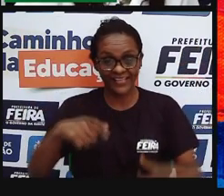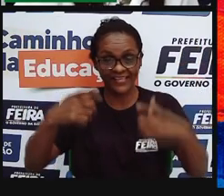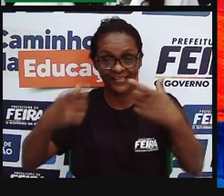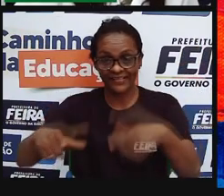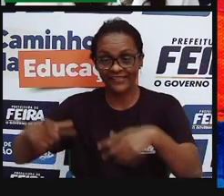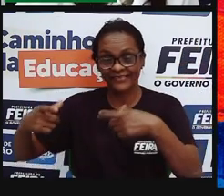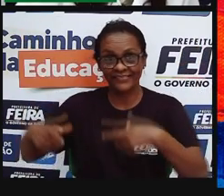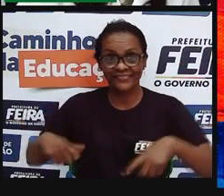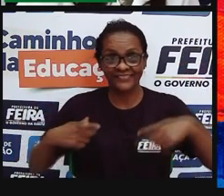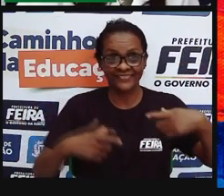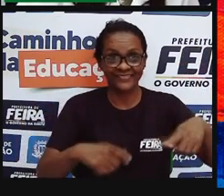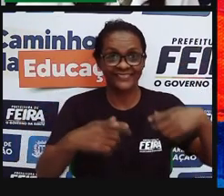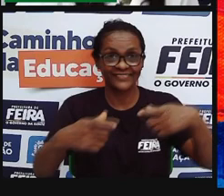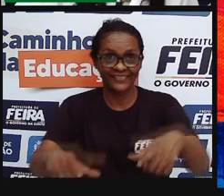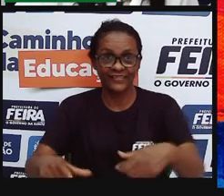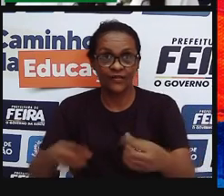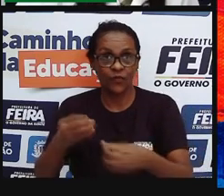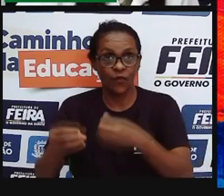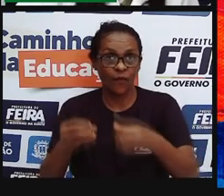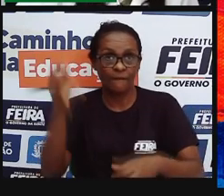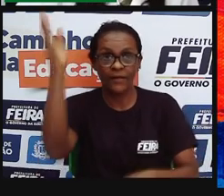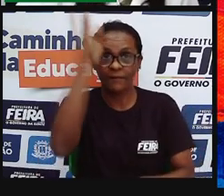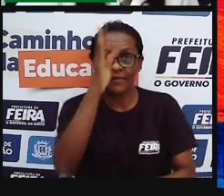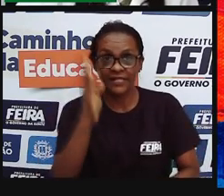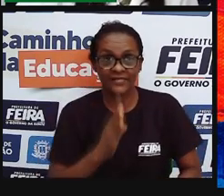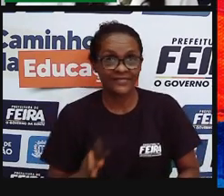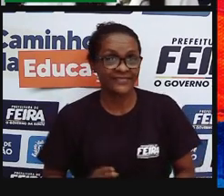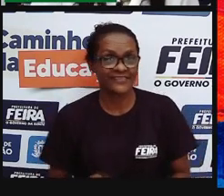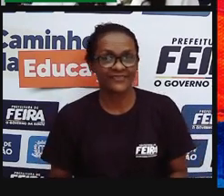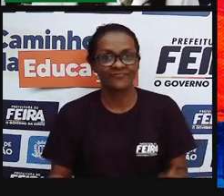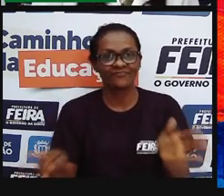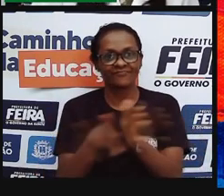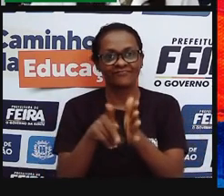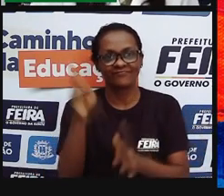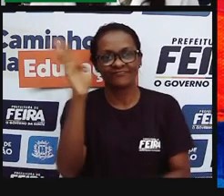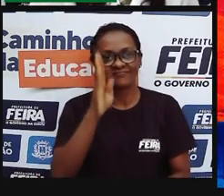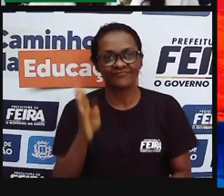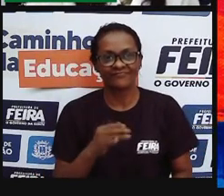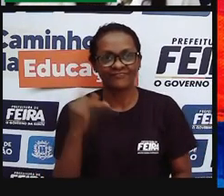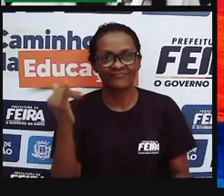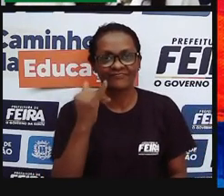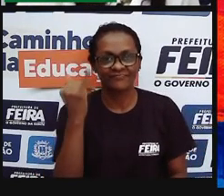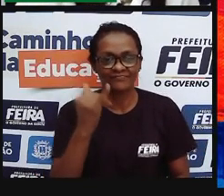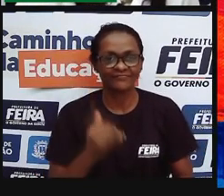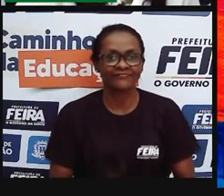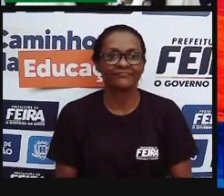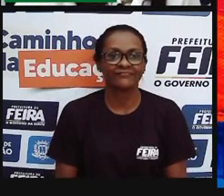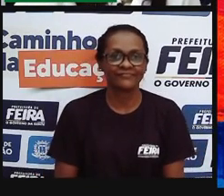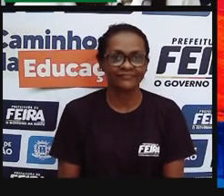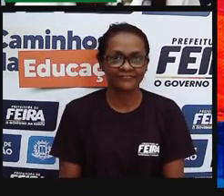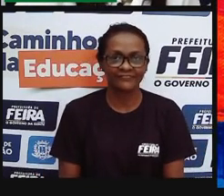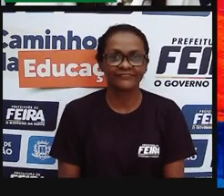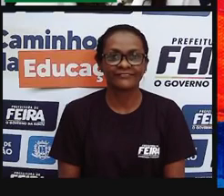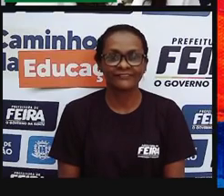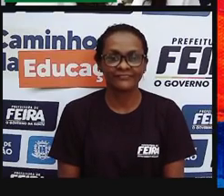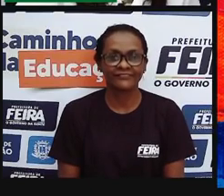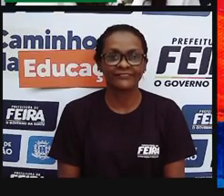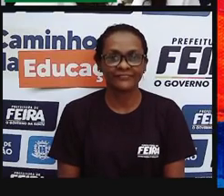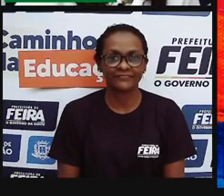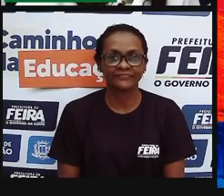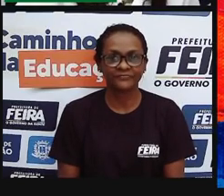ecossistemas brasileiros. Então nós temos algumas coisas para tratar hoje, tá? Trago então a